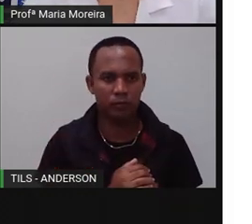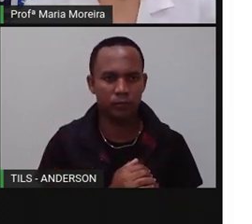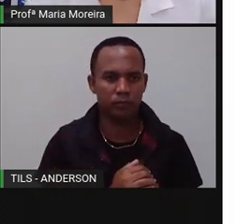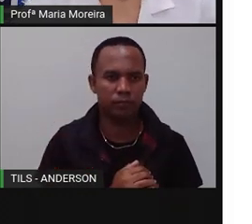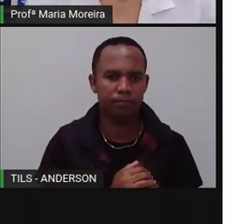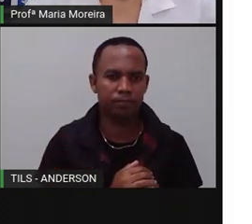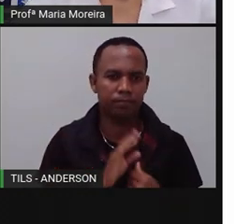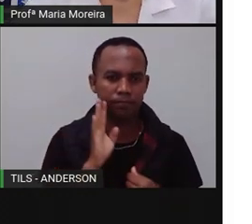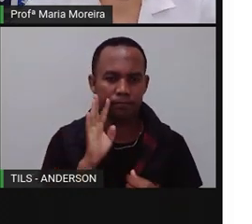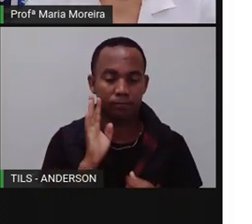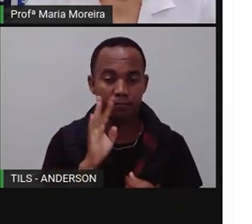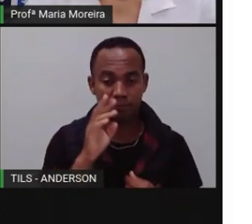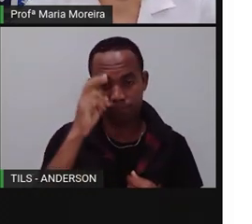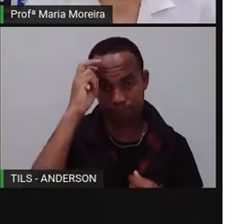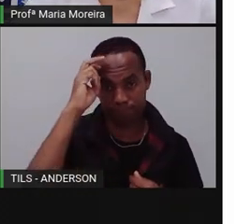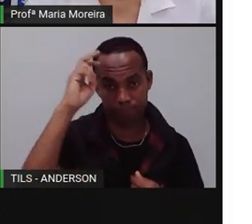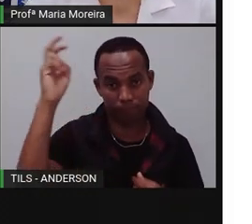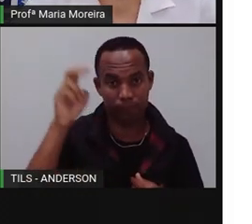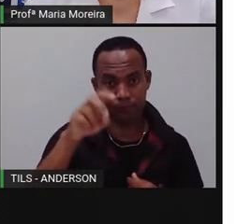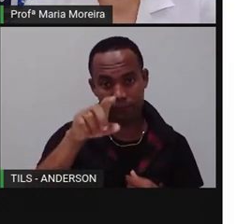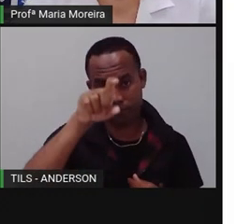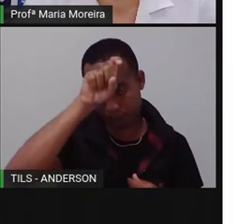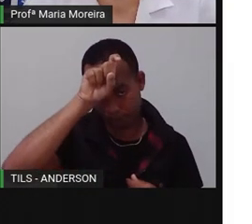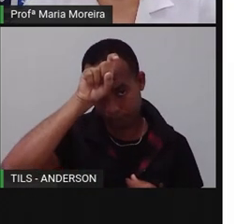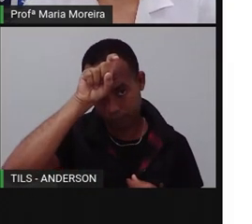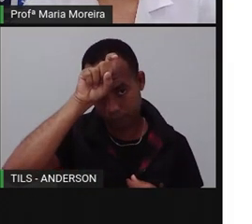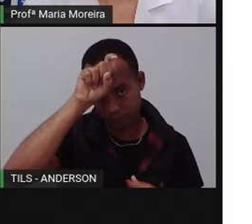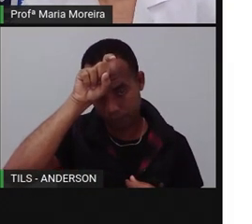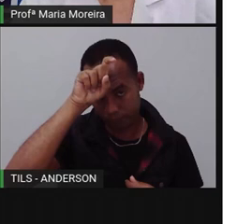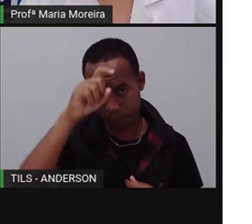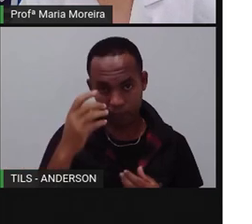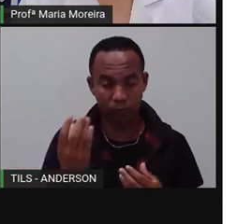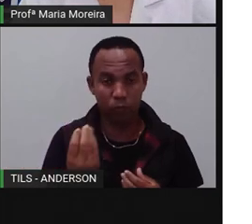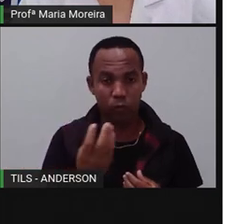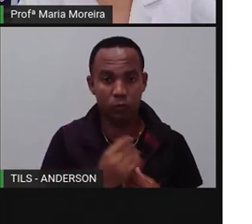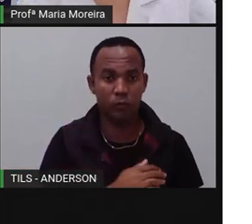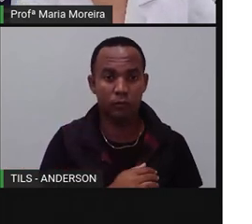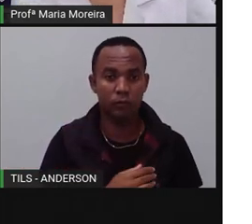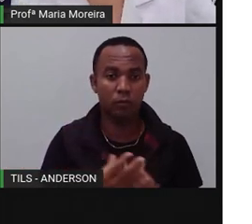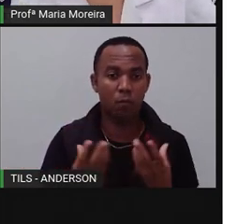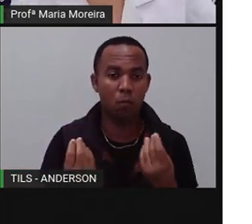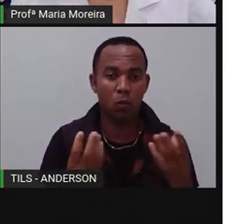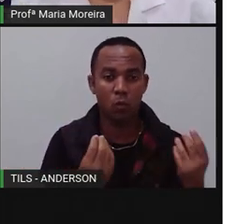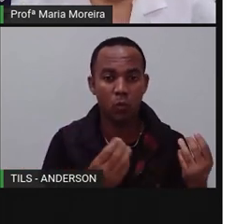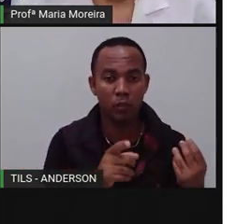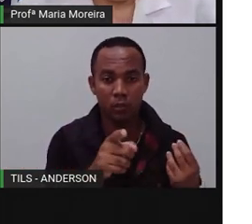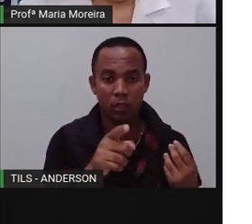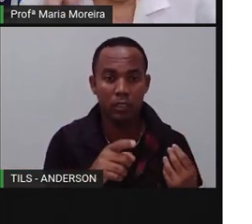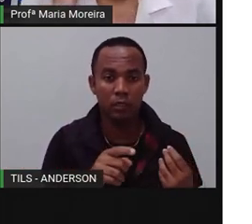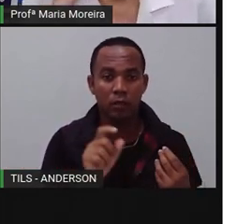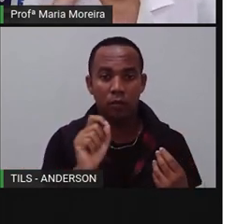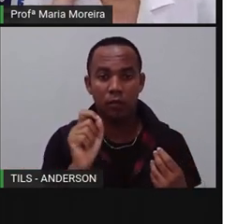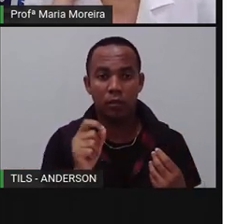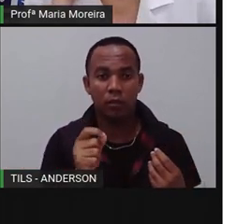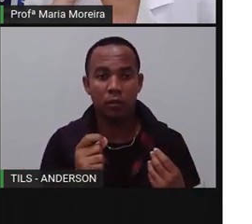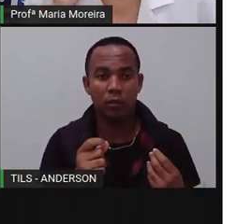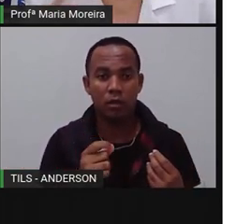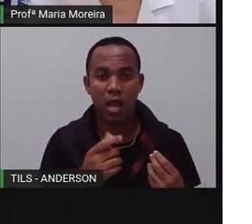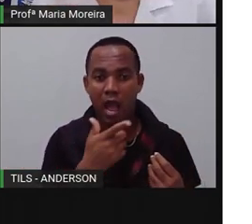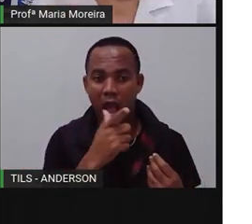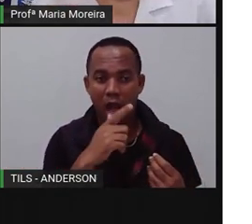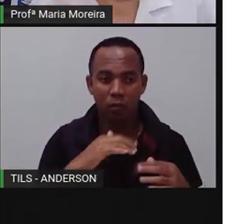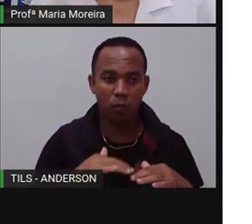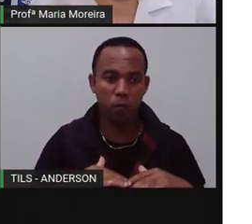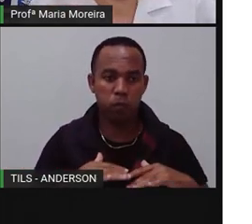Que bacana, né? Eles eram bem inteligentes. Pesquisa, vocês vão gostar. Suas cheias, né? As cheias do Nilo, movimentam os